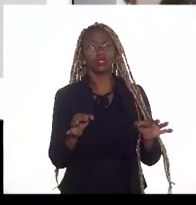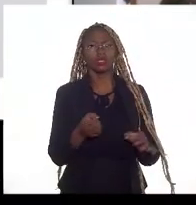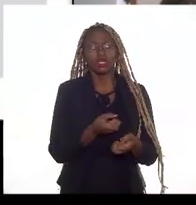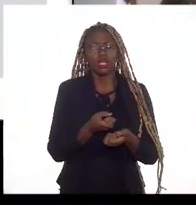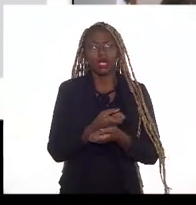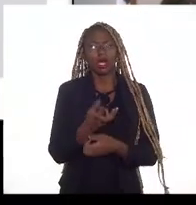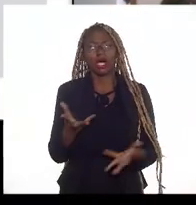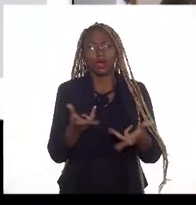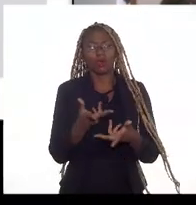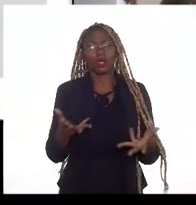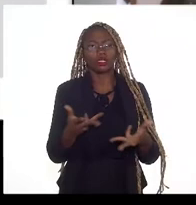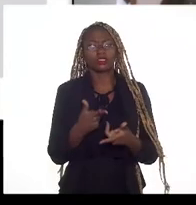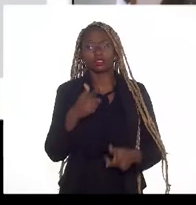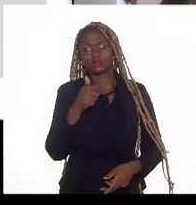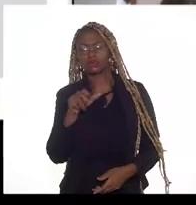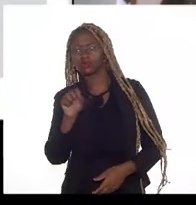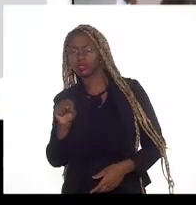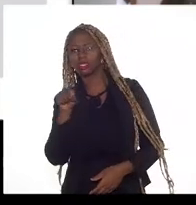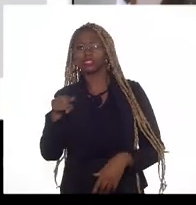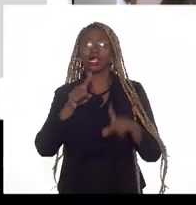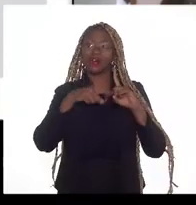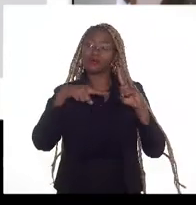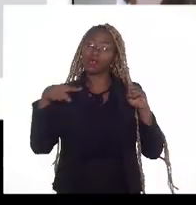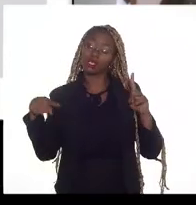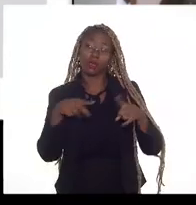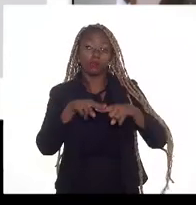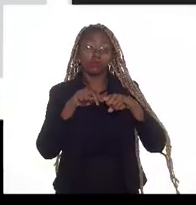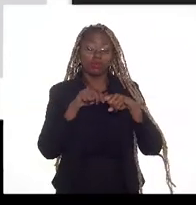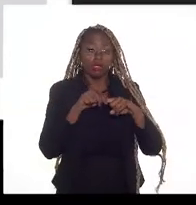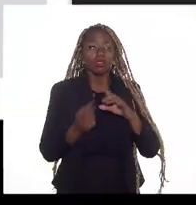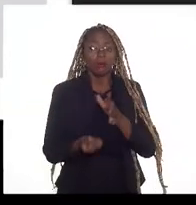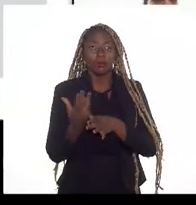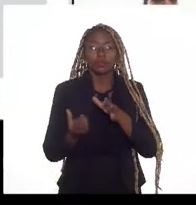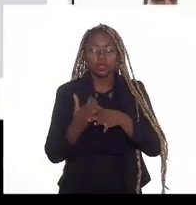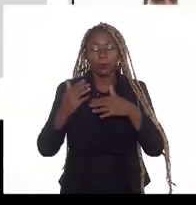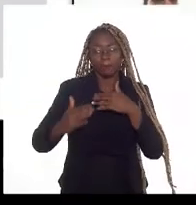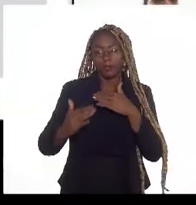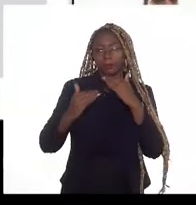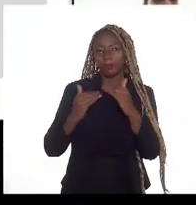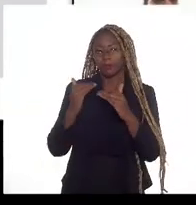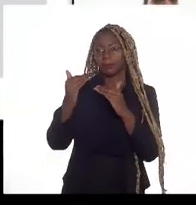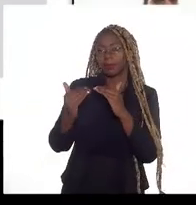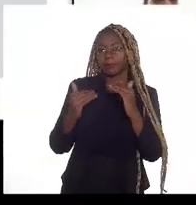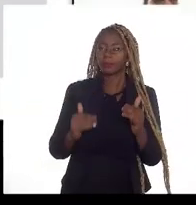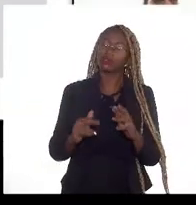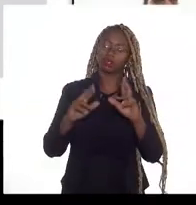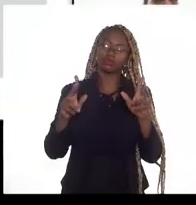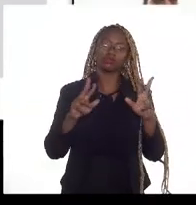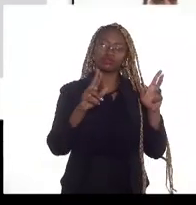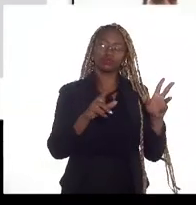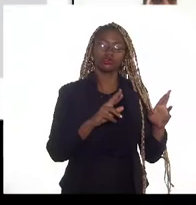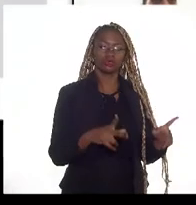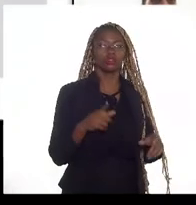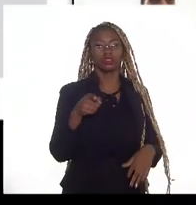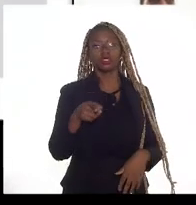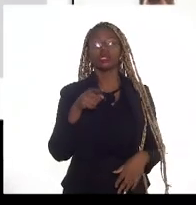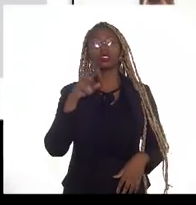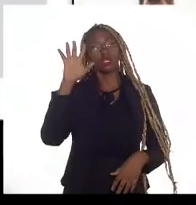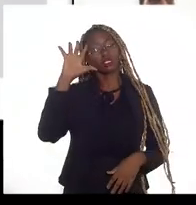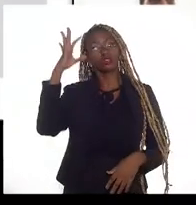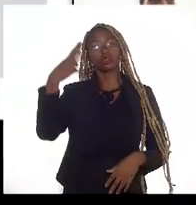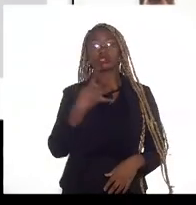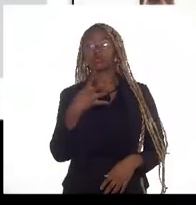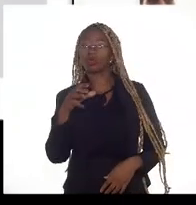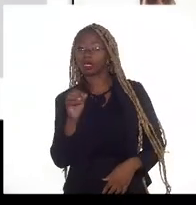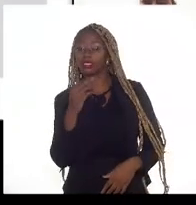varia, sim, conforme a produção vai evoluindo. E a resolução 40, ela